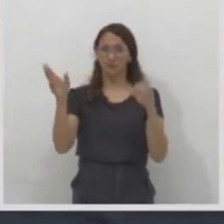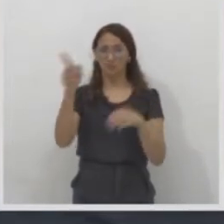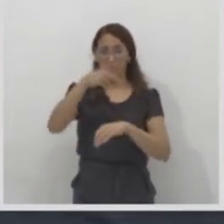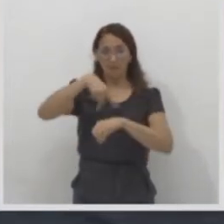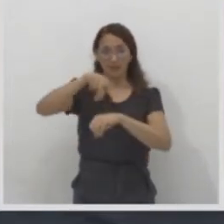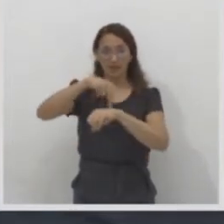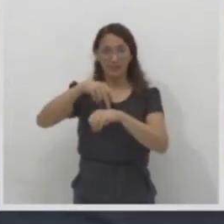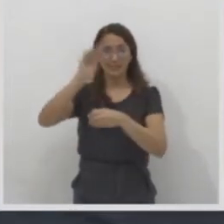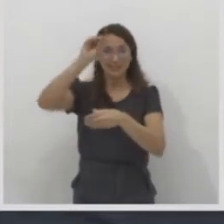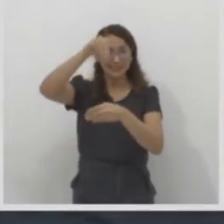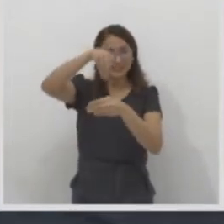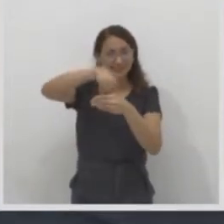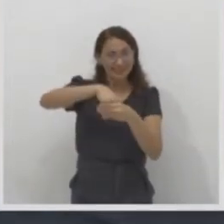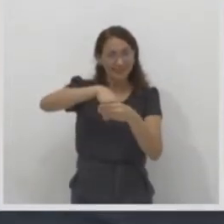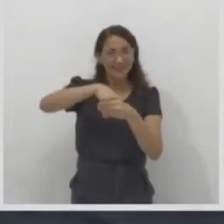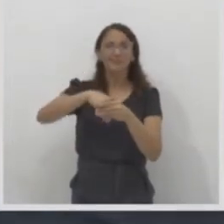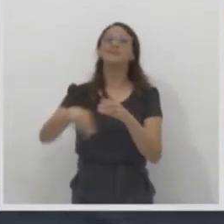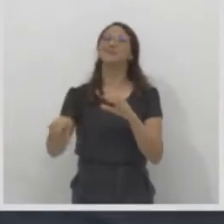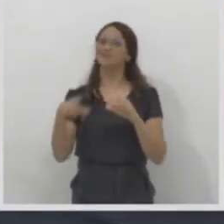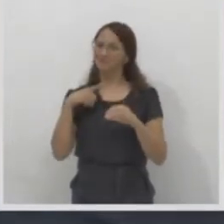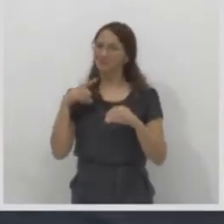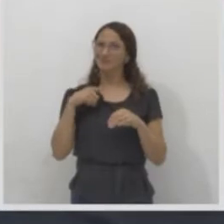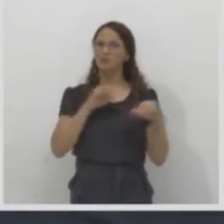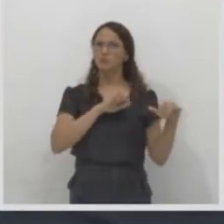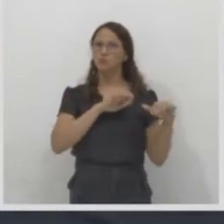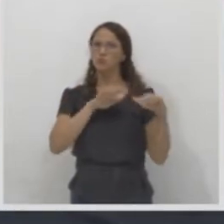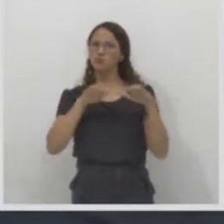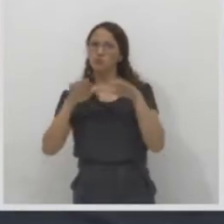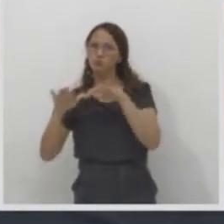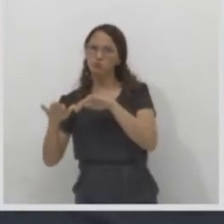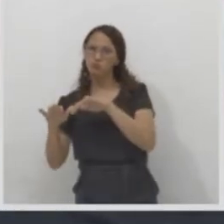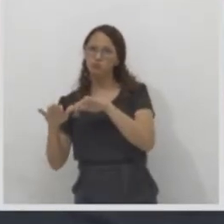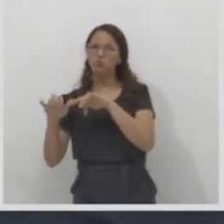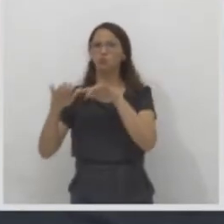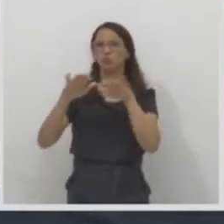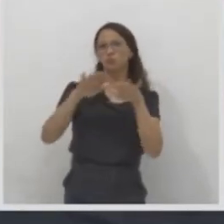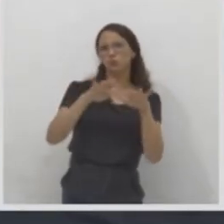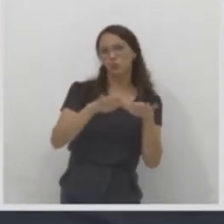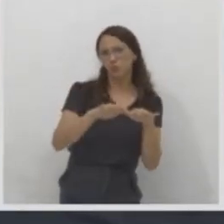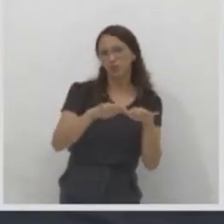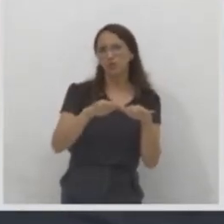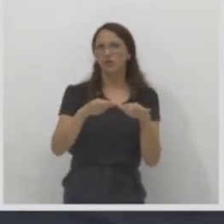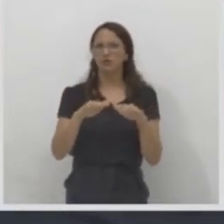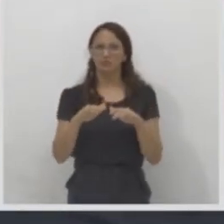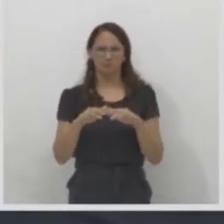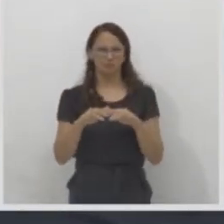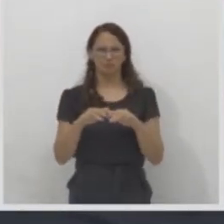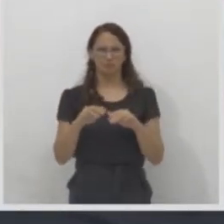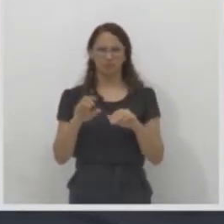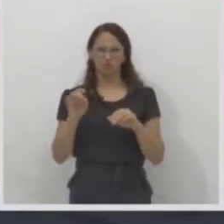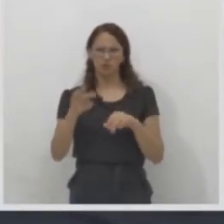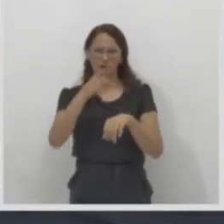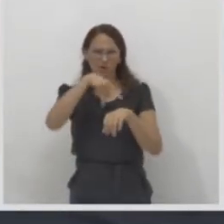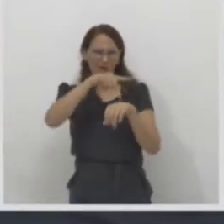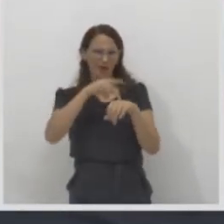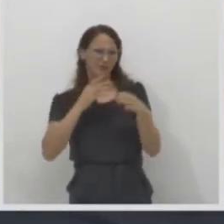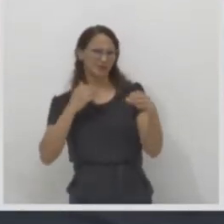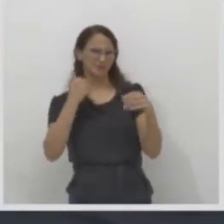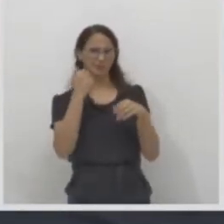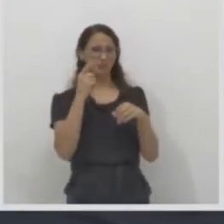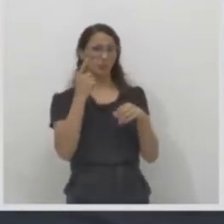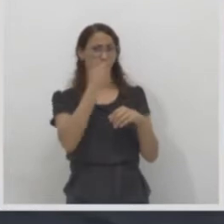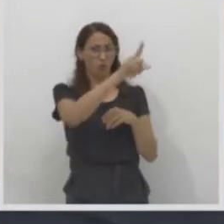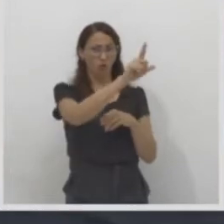necessariamente é migração porque eu vou para outro. É migração porque eu vou para outro país? Não. Se eu sair de